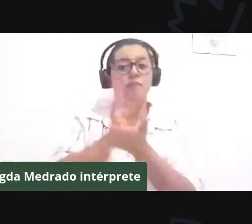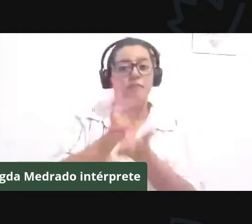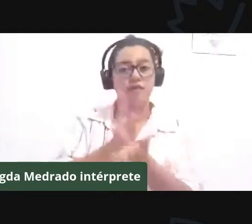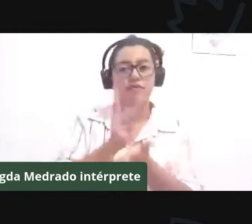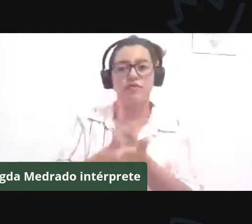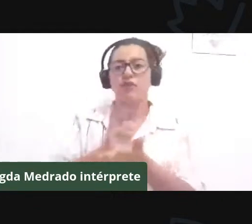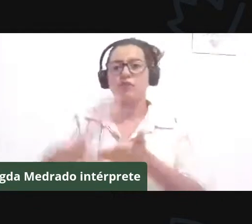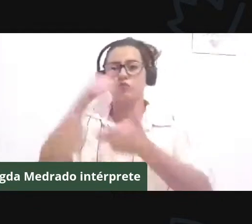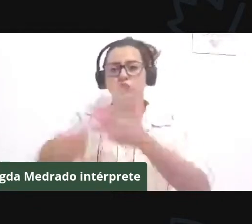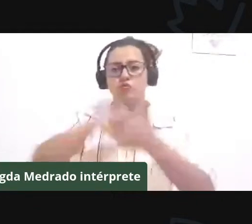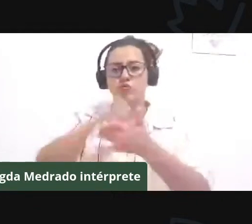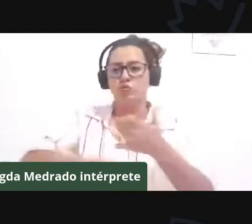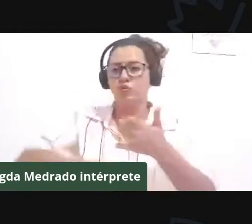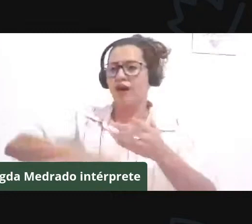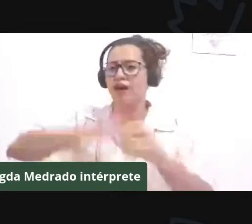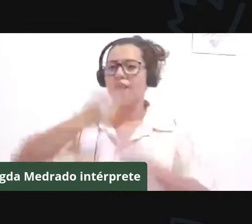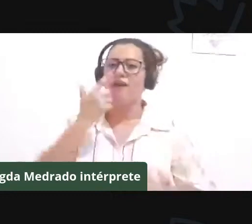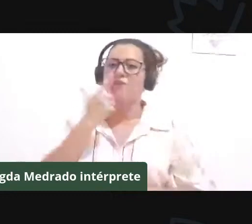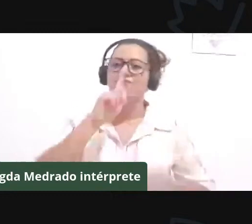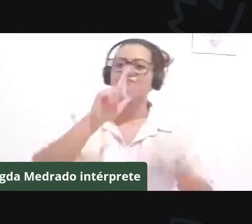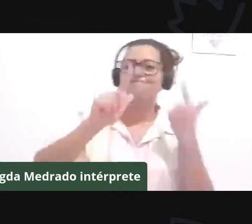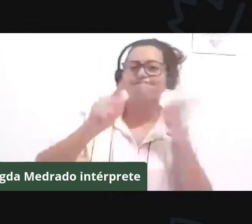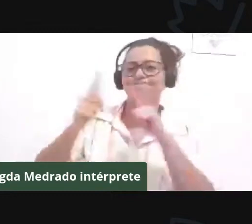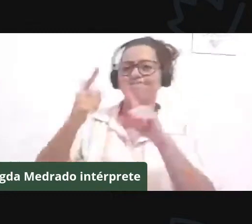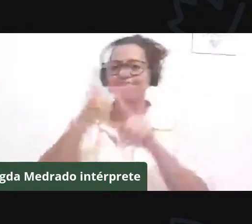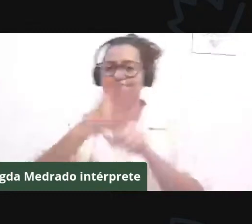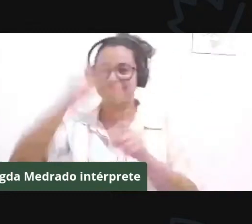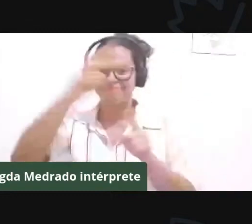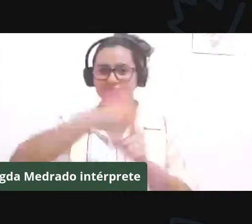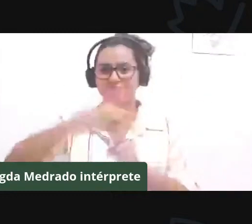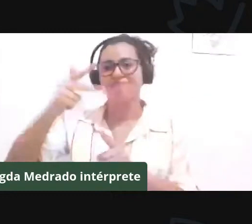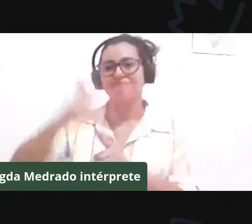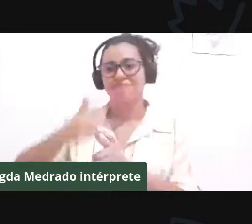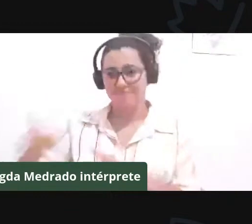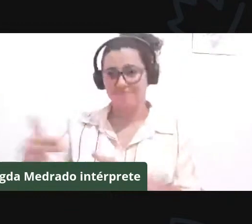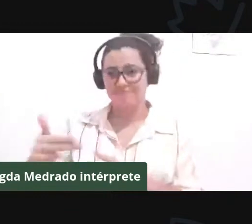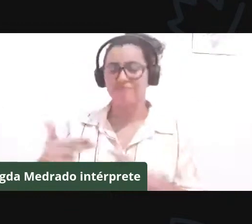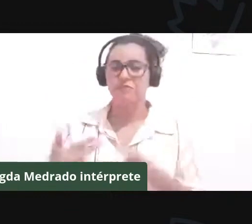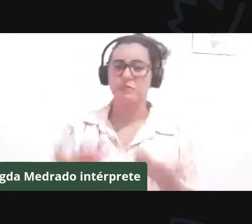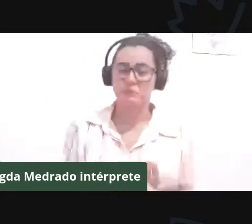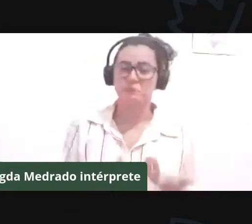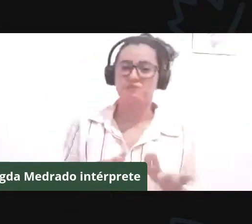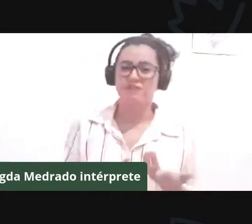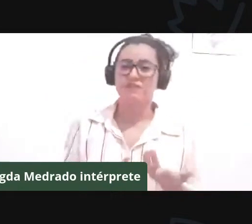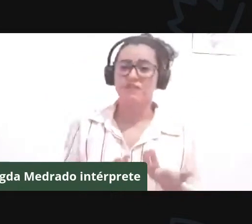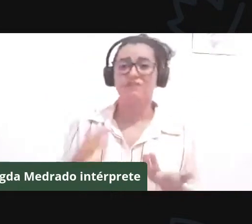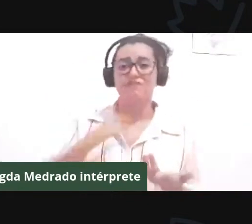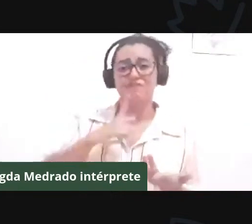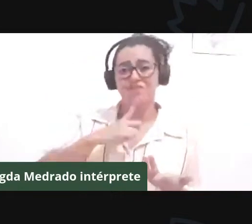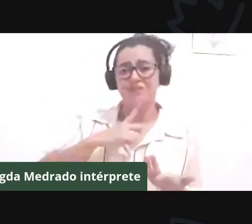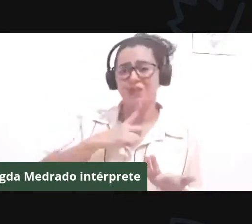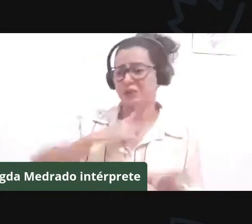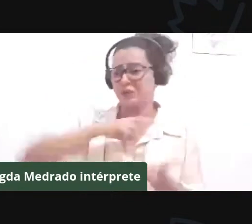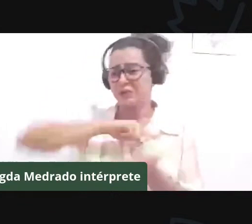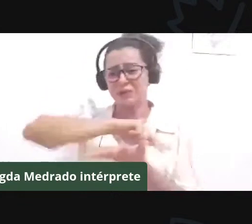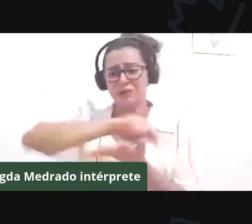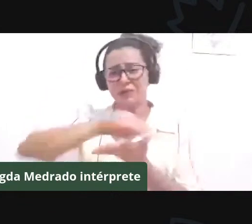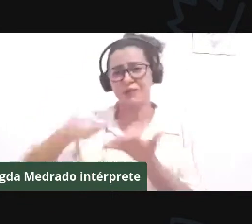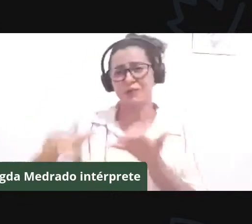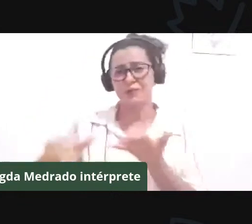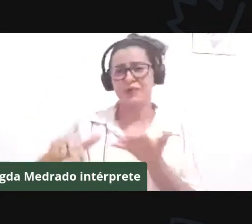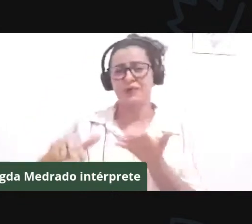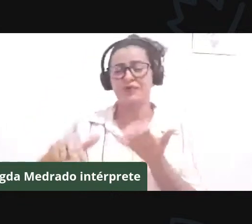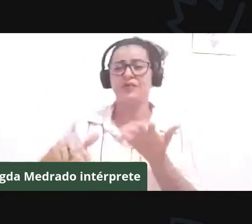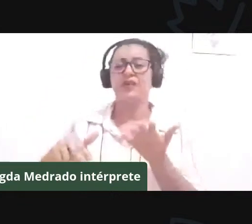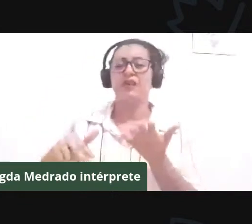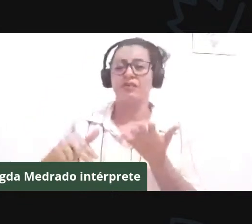e ir se dando em meio a tantos retrocessos em que a gente se depara nesse